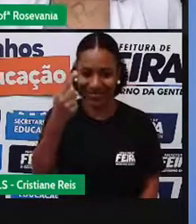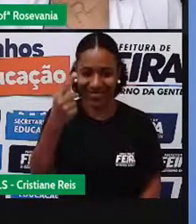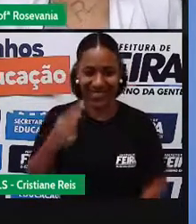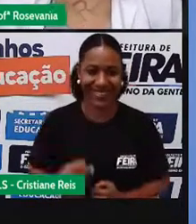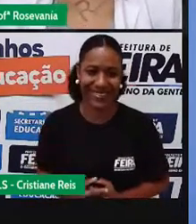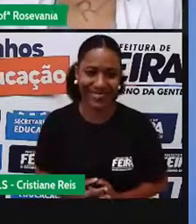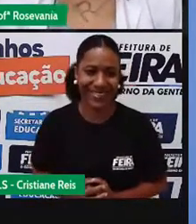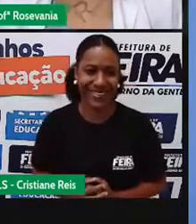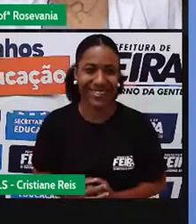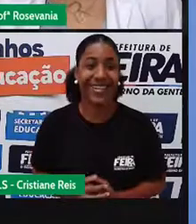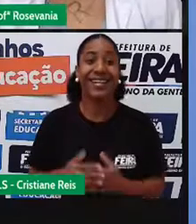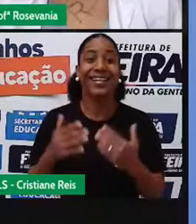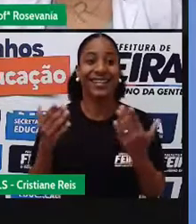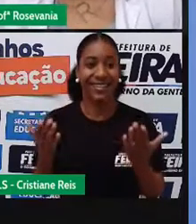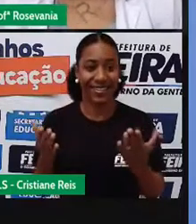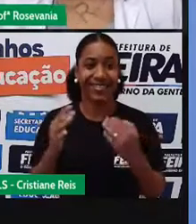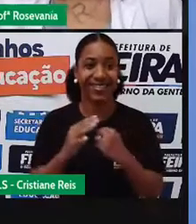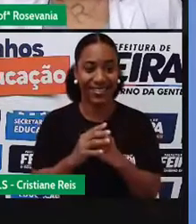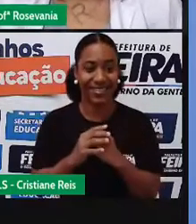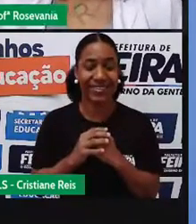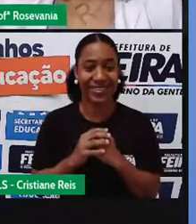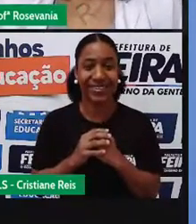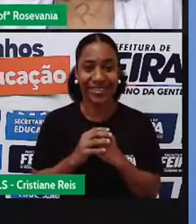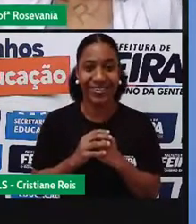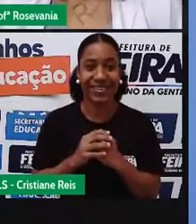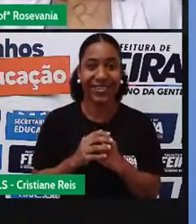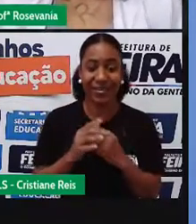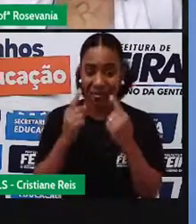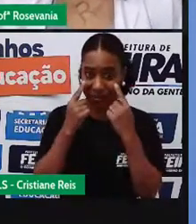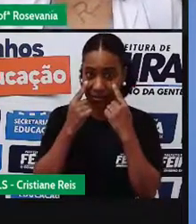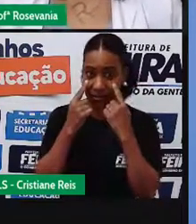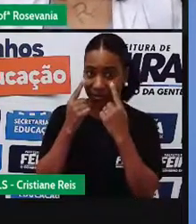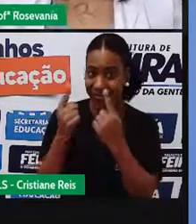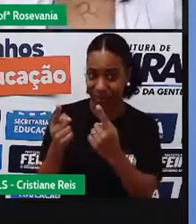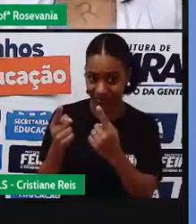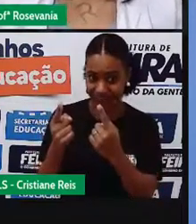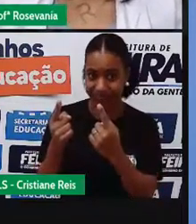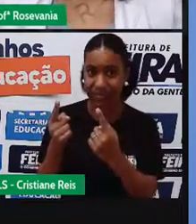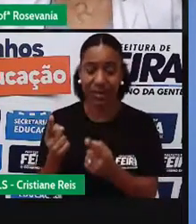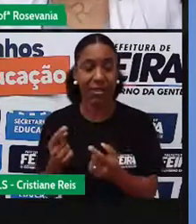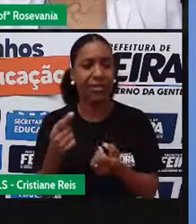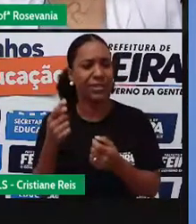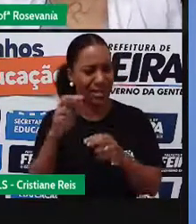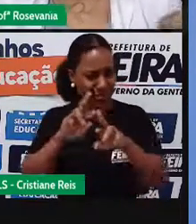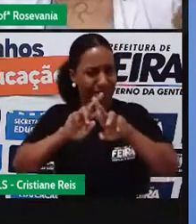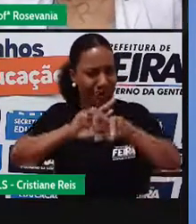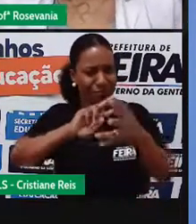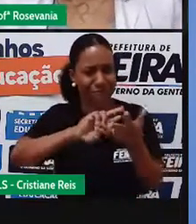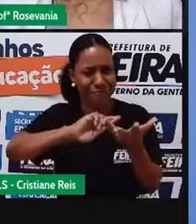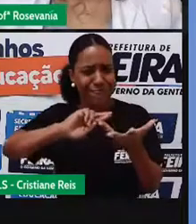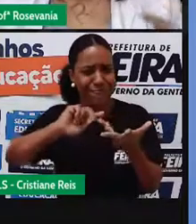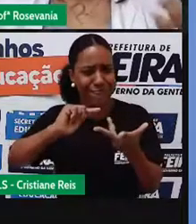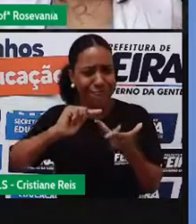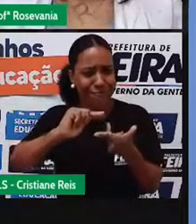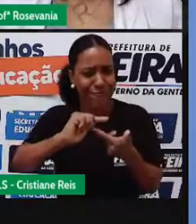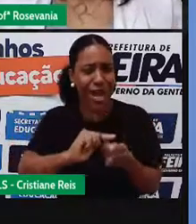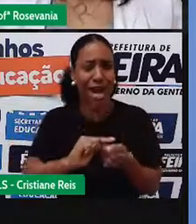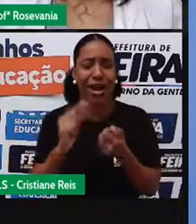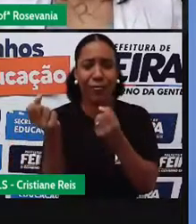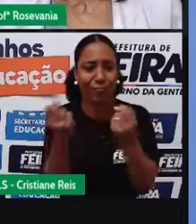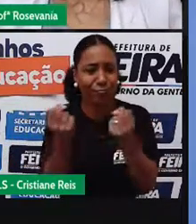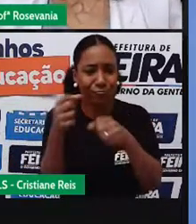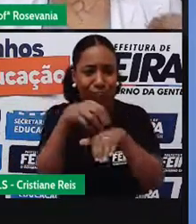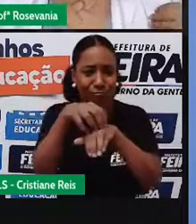transportes. Agora, chamando a atenção aqui algumas coisas, nós falamos dos tipos de transportes, nós falamos de uma série de